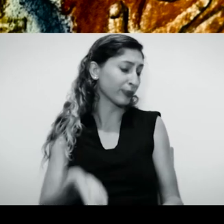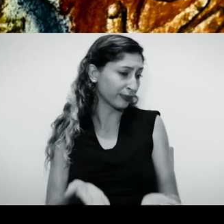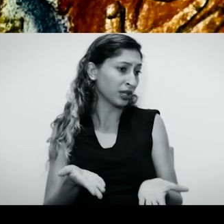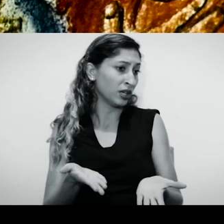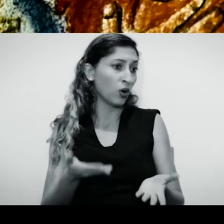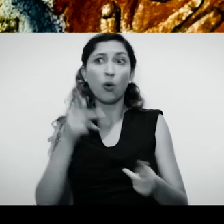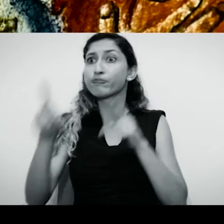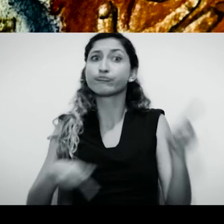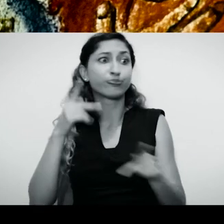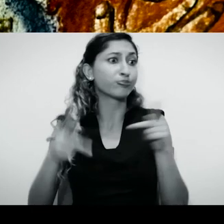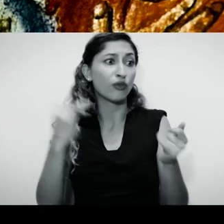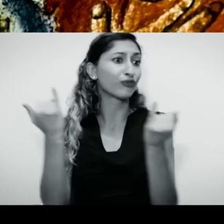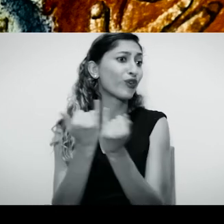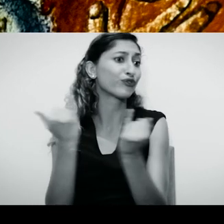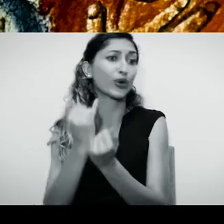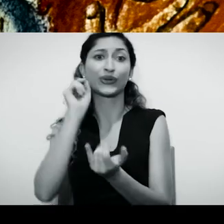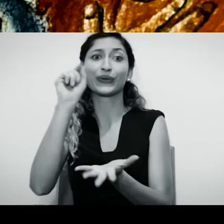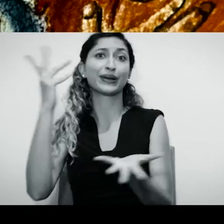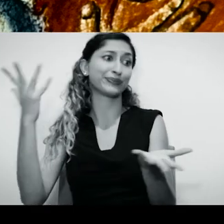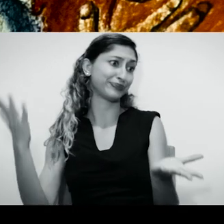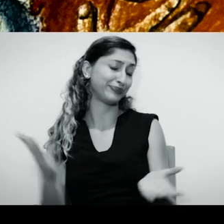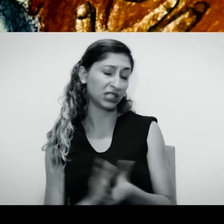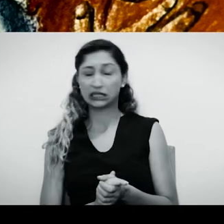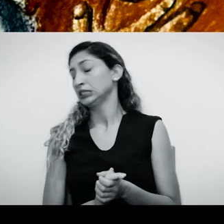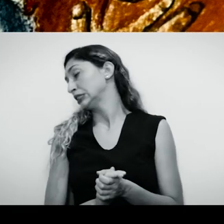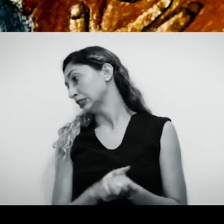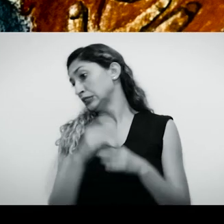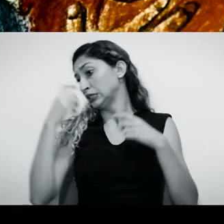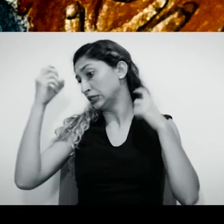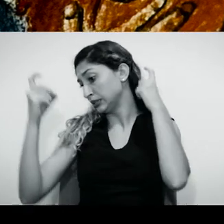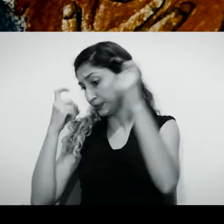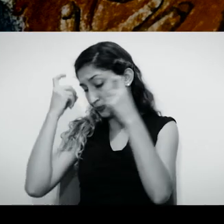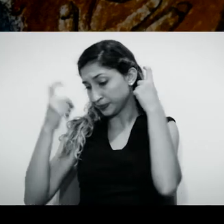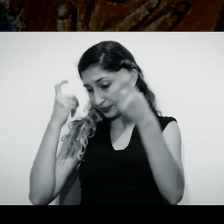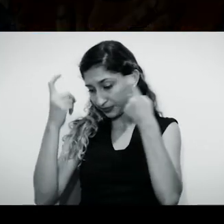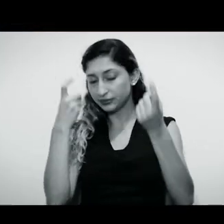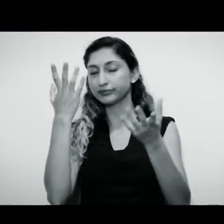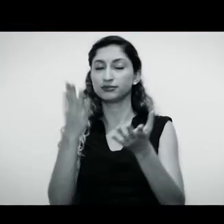vai dizer o povo? Disse o padre, encabulado.